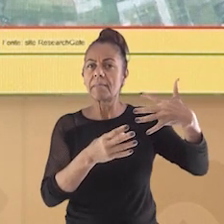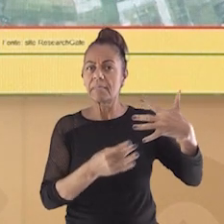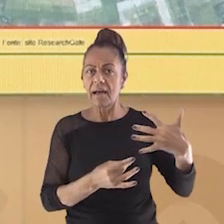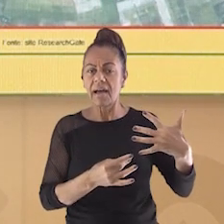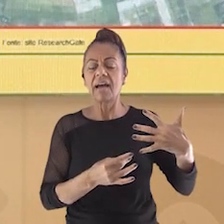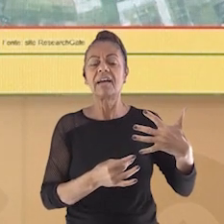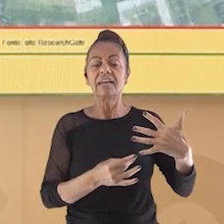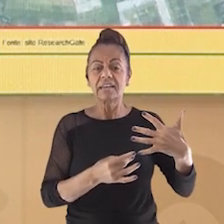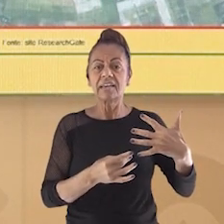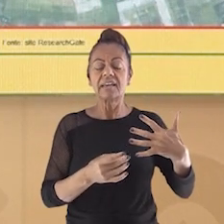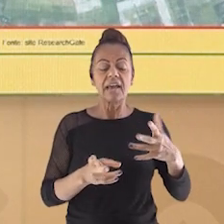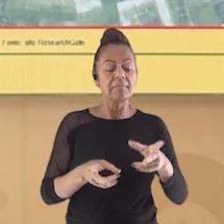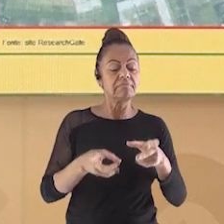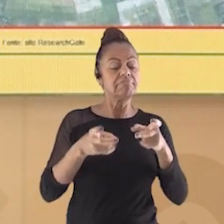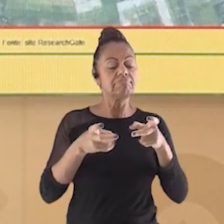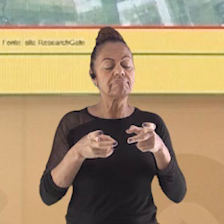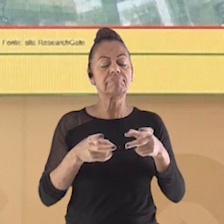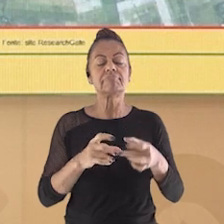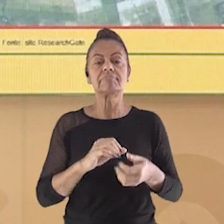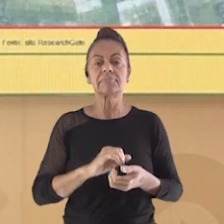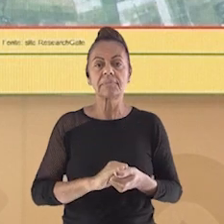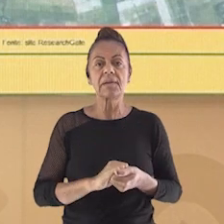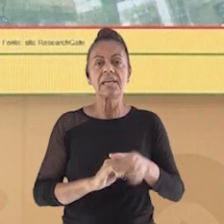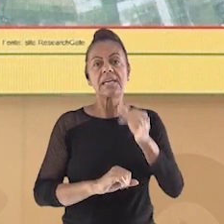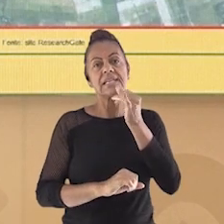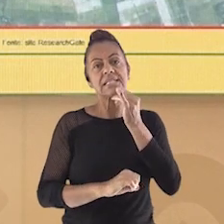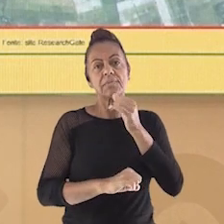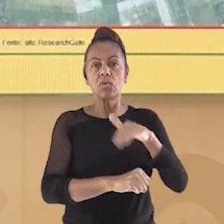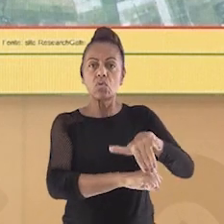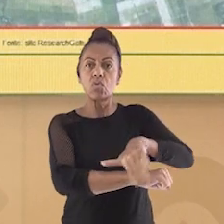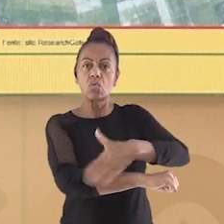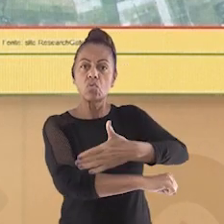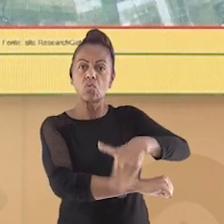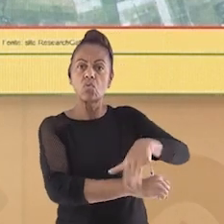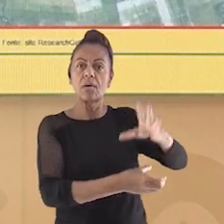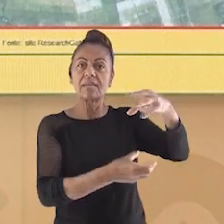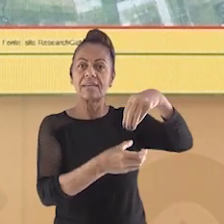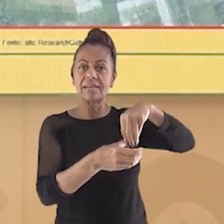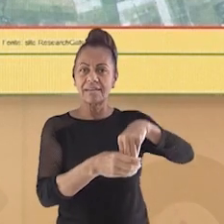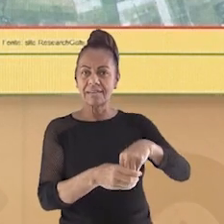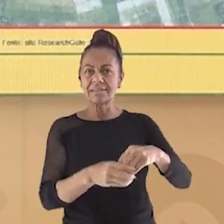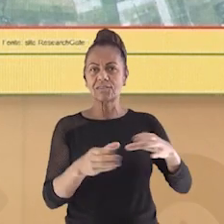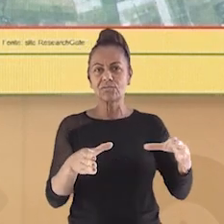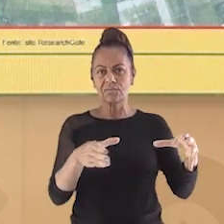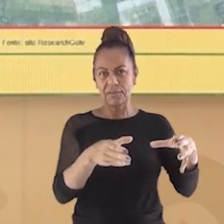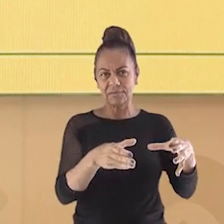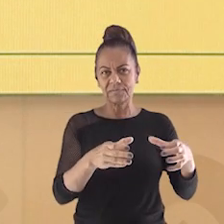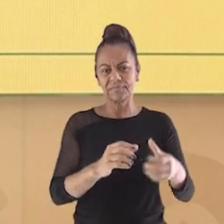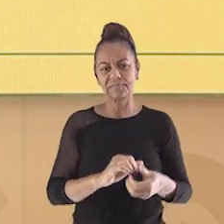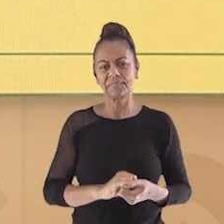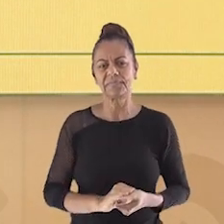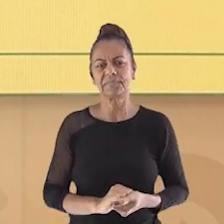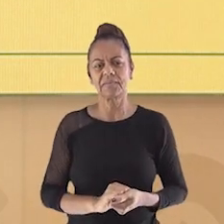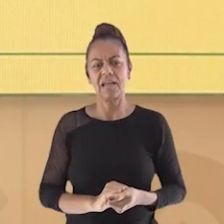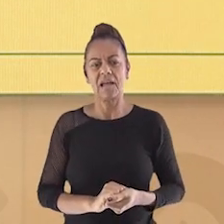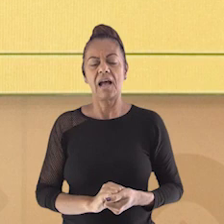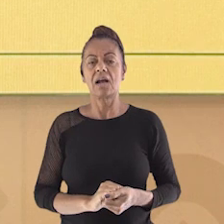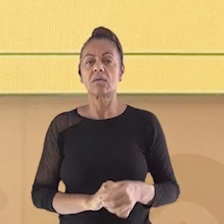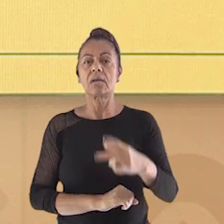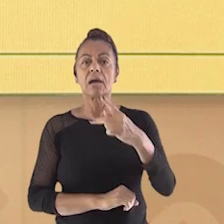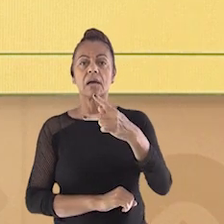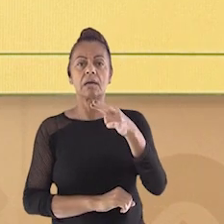local que quer ser identificado, como as ruas de um bairro, por exemplo. Já a projeção